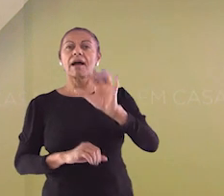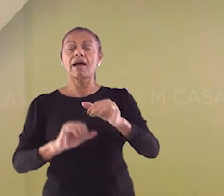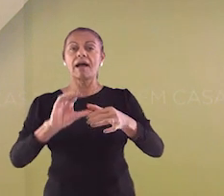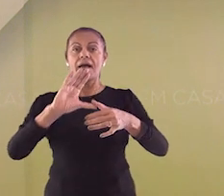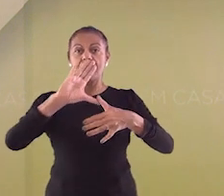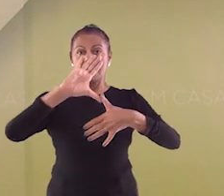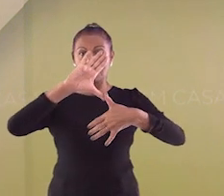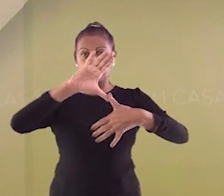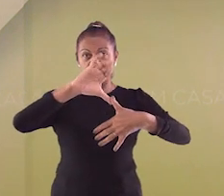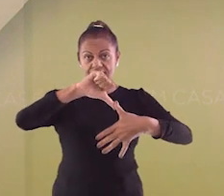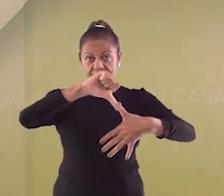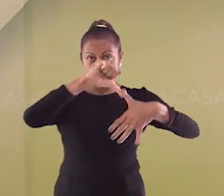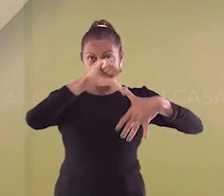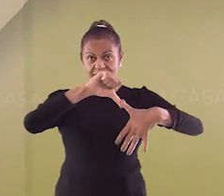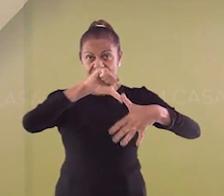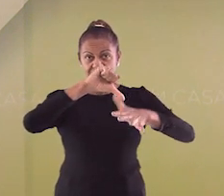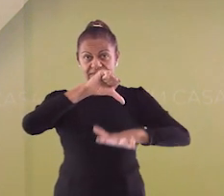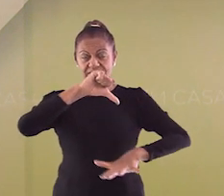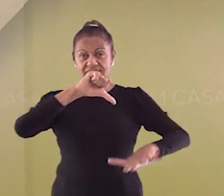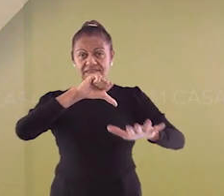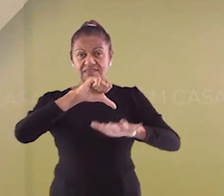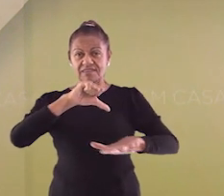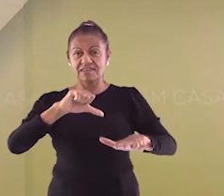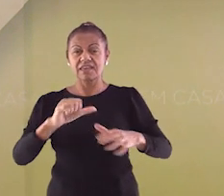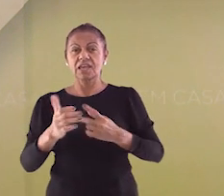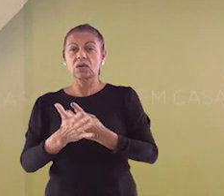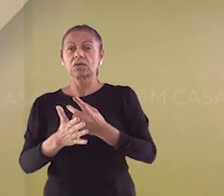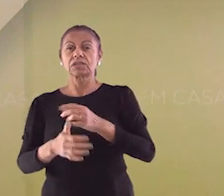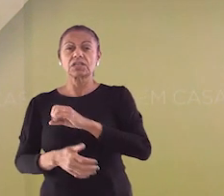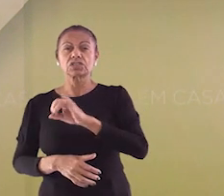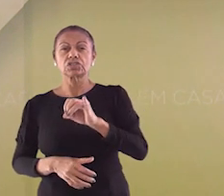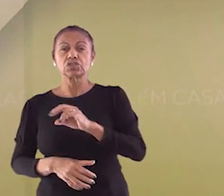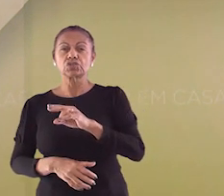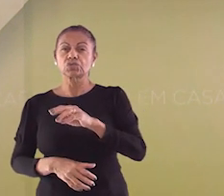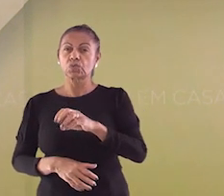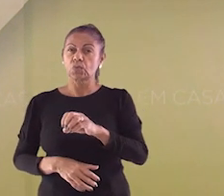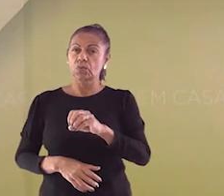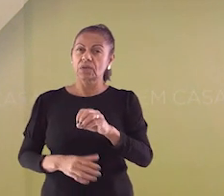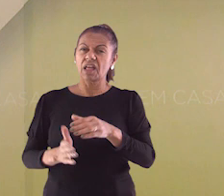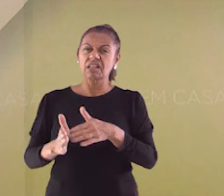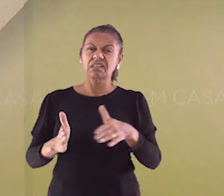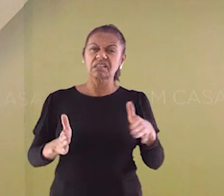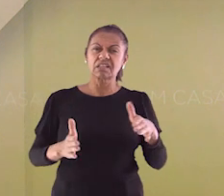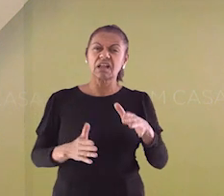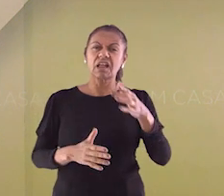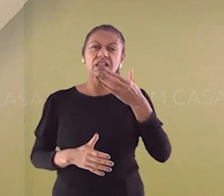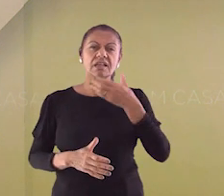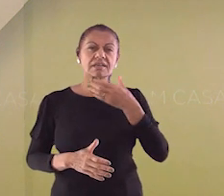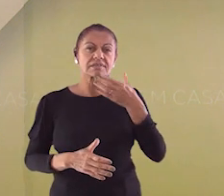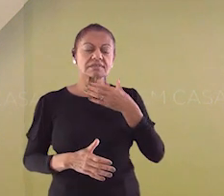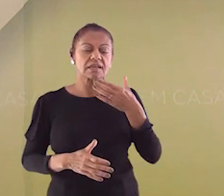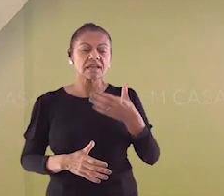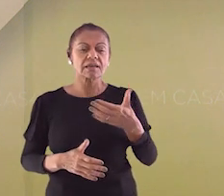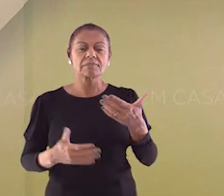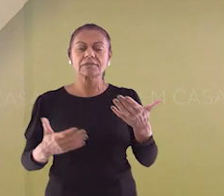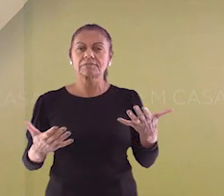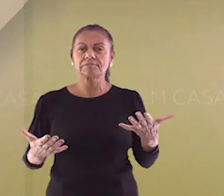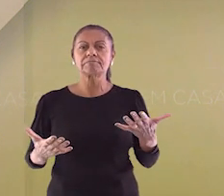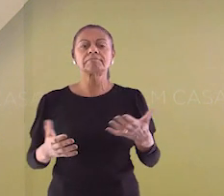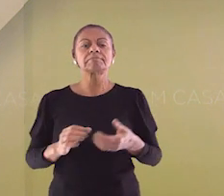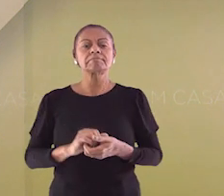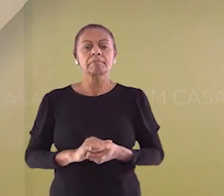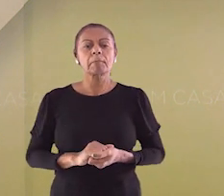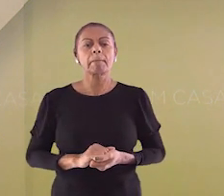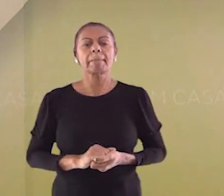No Brasil, o inverno no sul do país, que ocorre entre junho a setembro, e o verão no nordeste, que